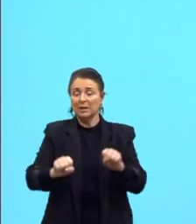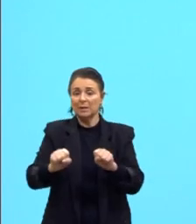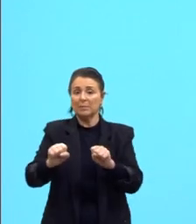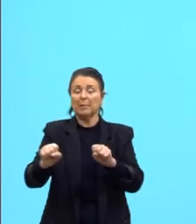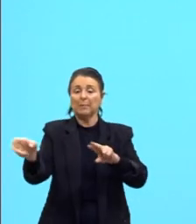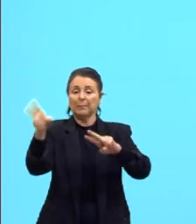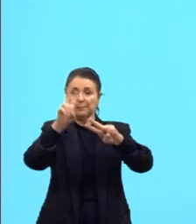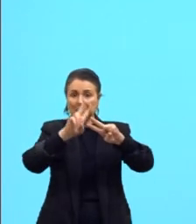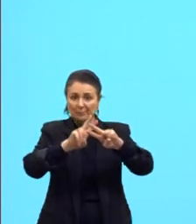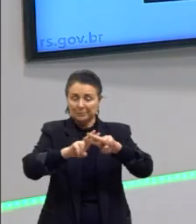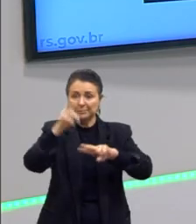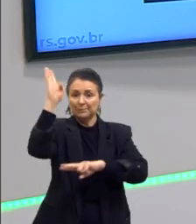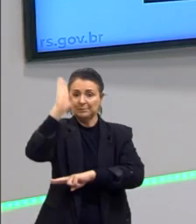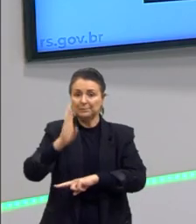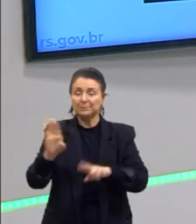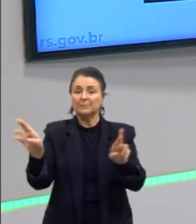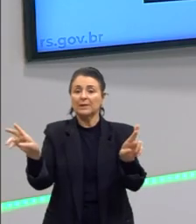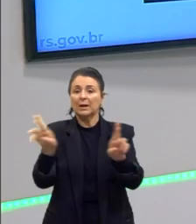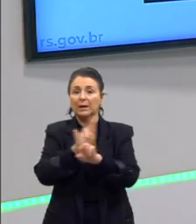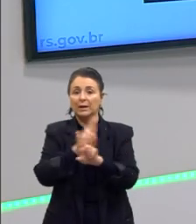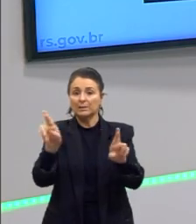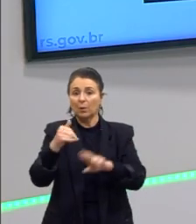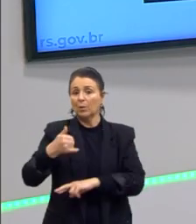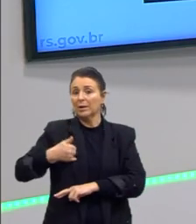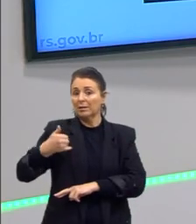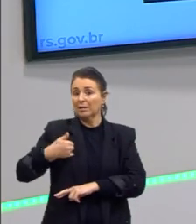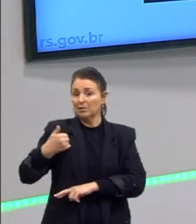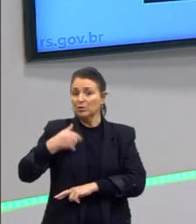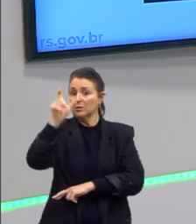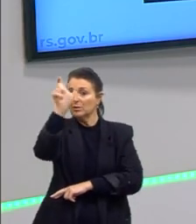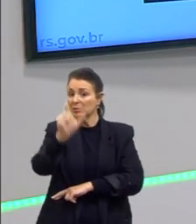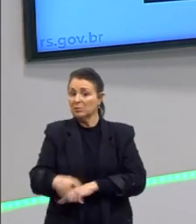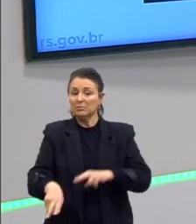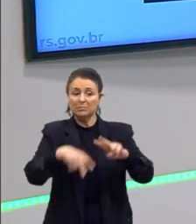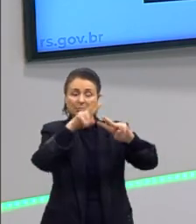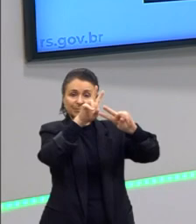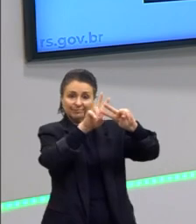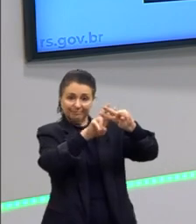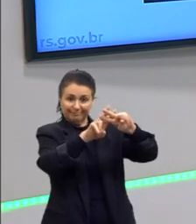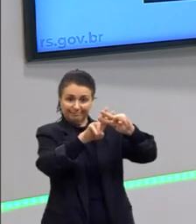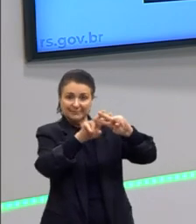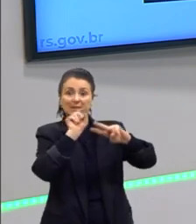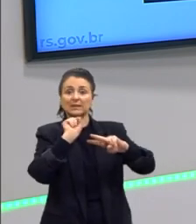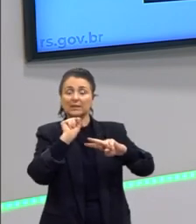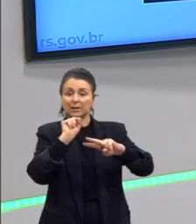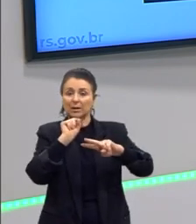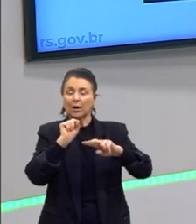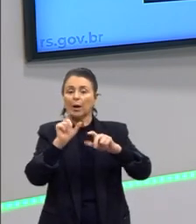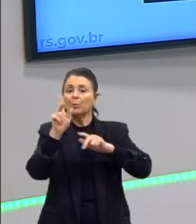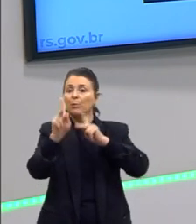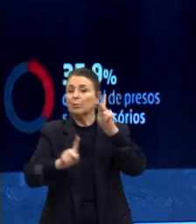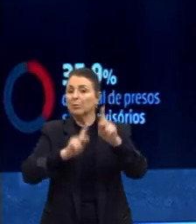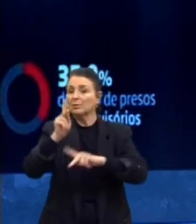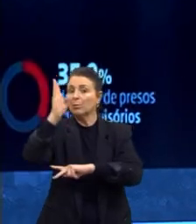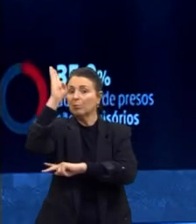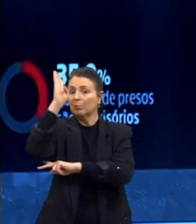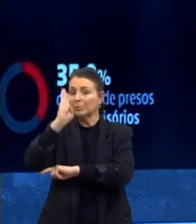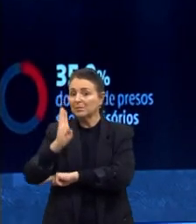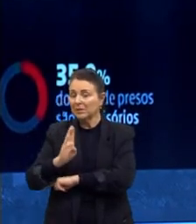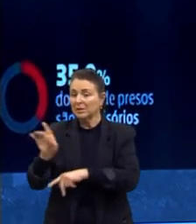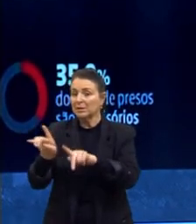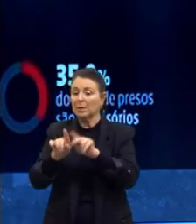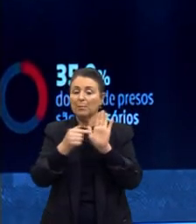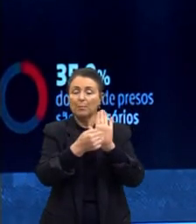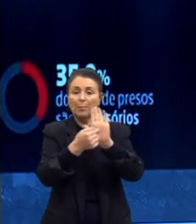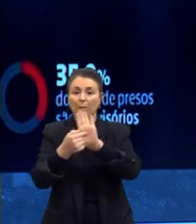Olha só também aqui a relação à idade dos brasileiros presos, as faixas etárias, população brasileira, olha